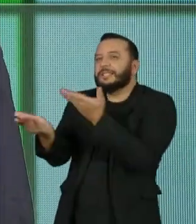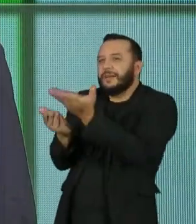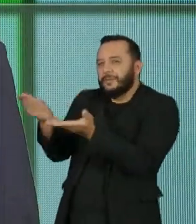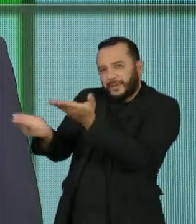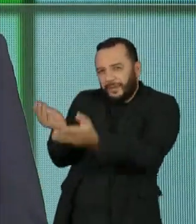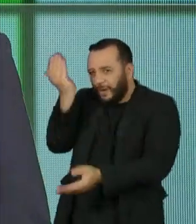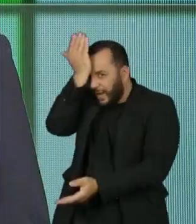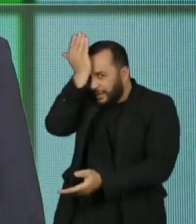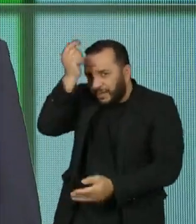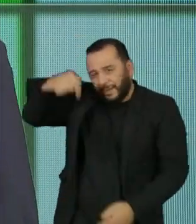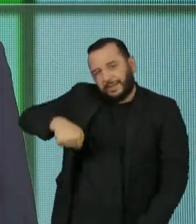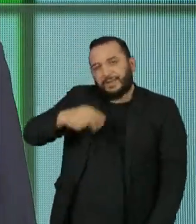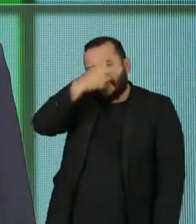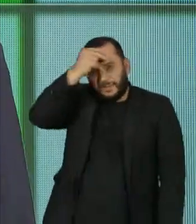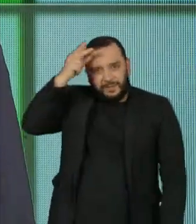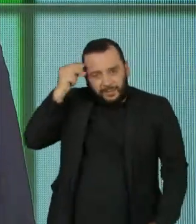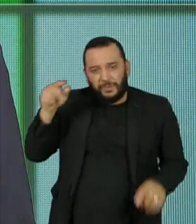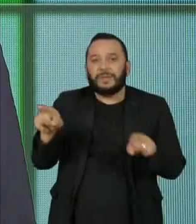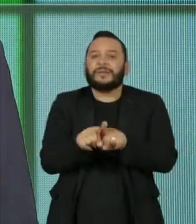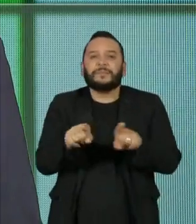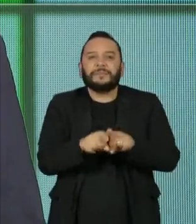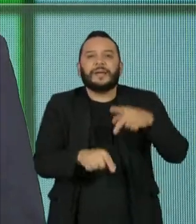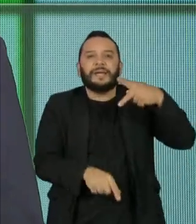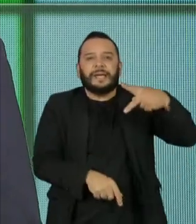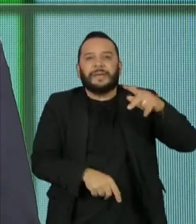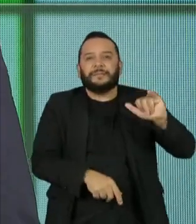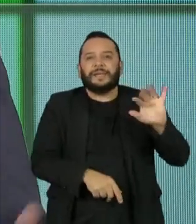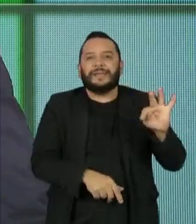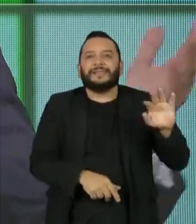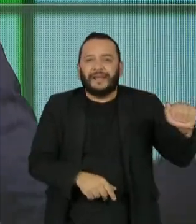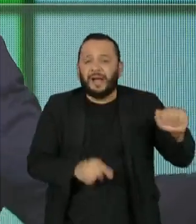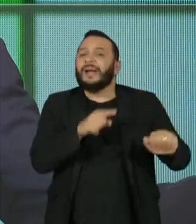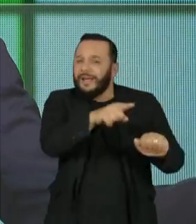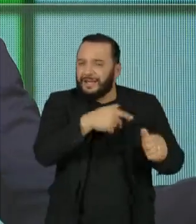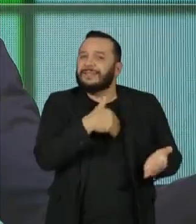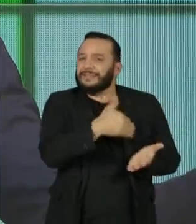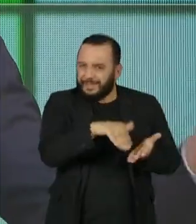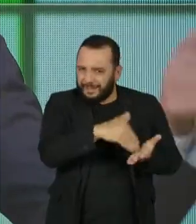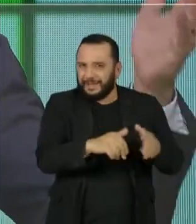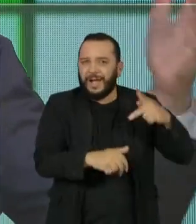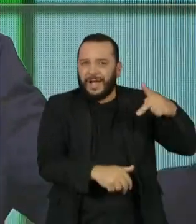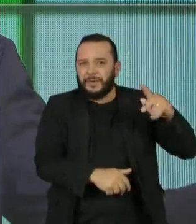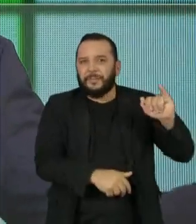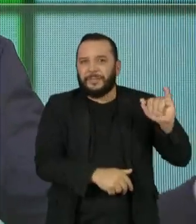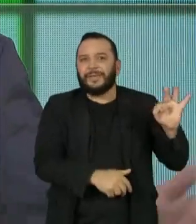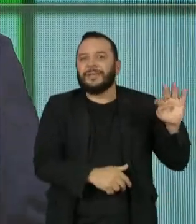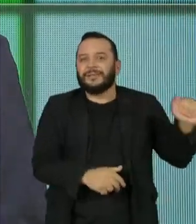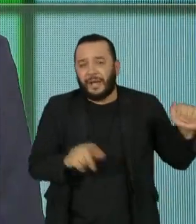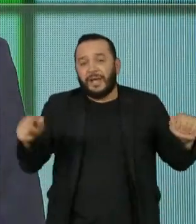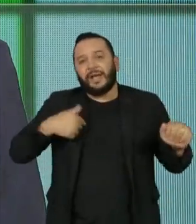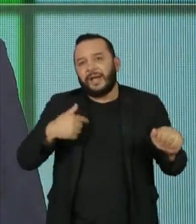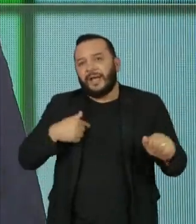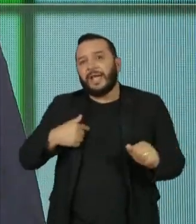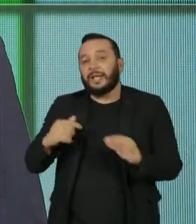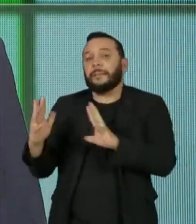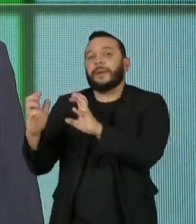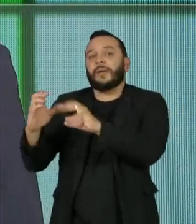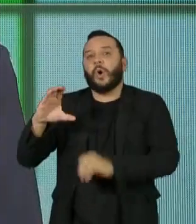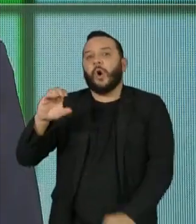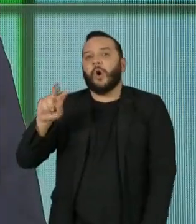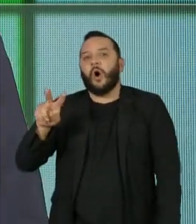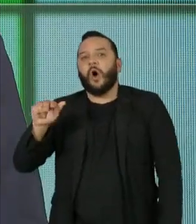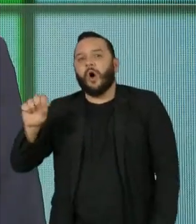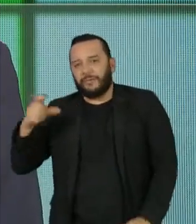prefeitura. Foi também do governo Pita, foi secretário do Pita. Rompeu com o Covas, brigou com o Covas, foi demitido,